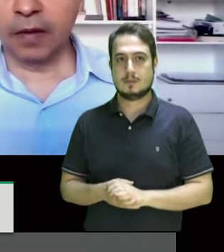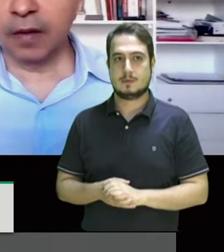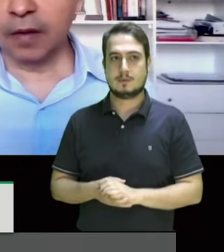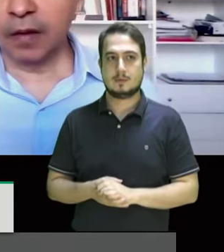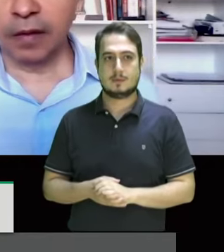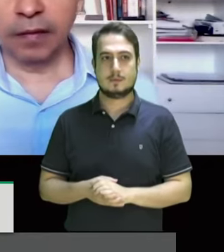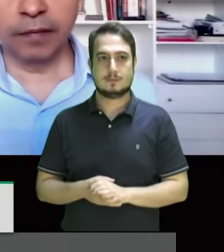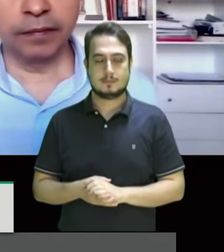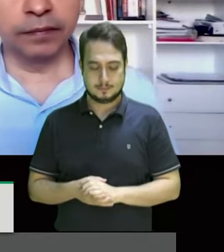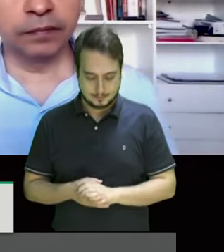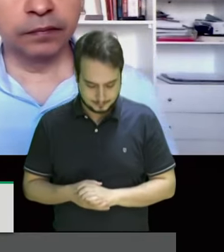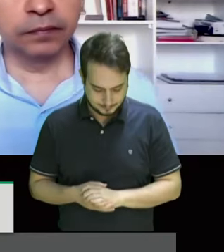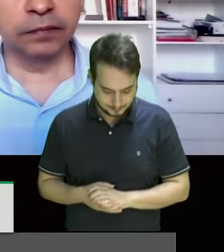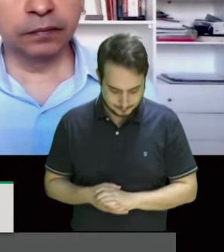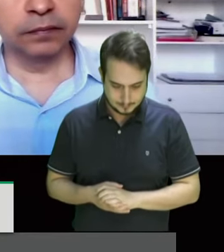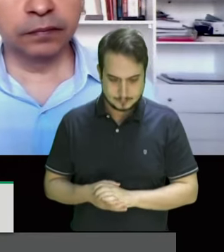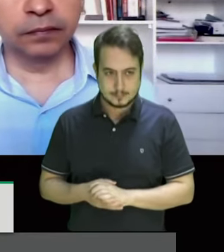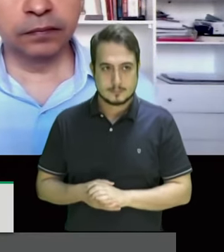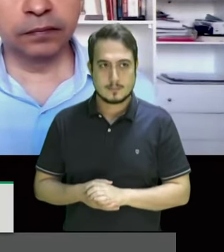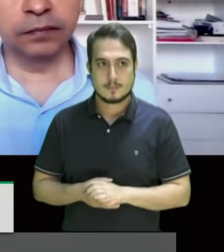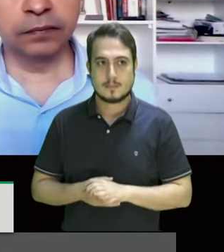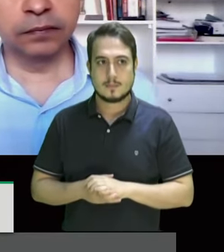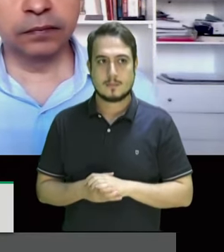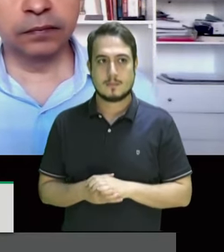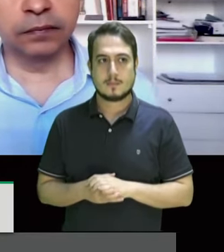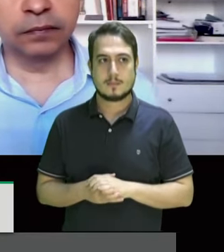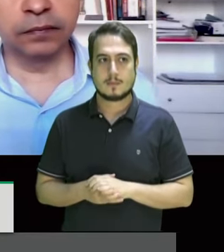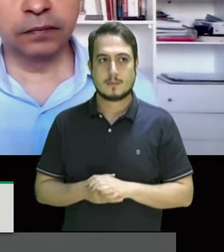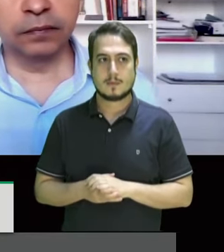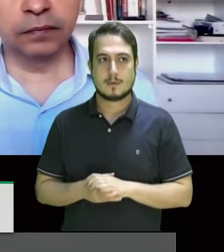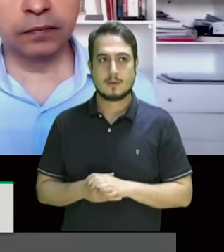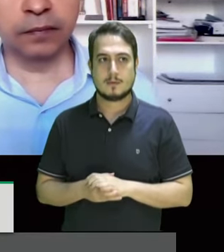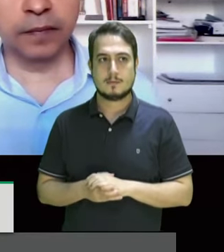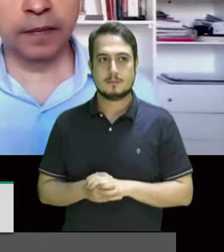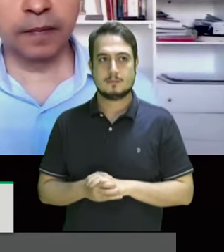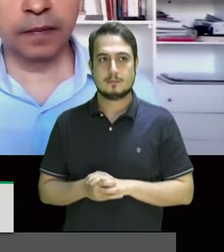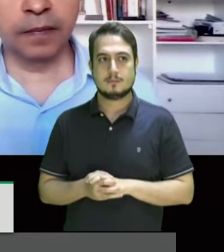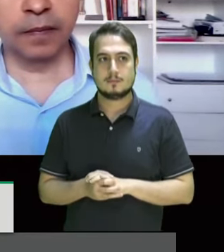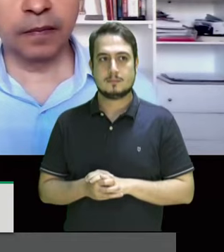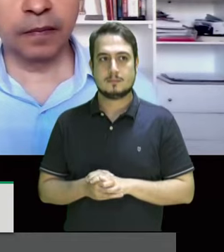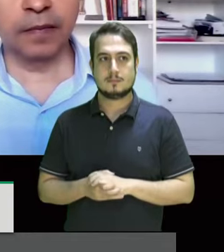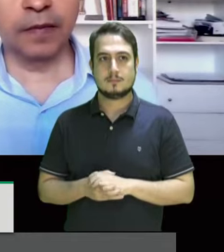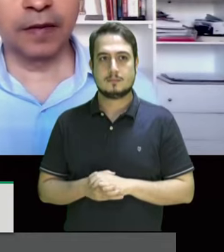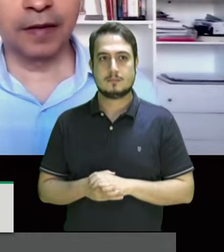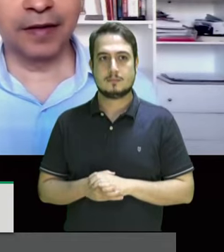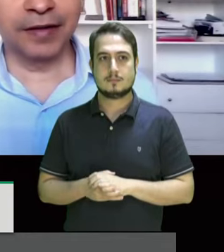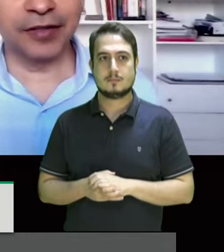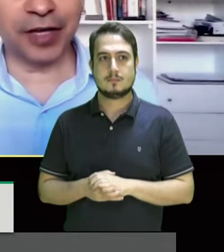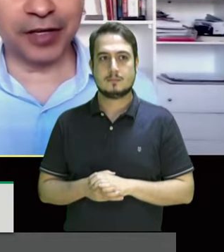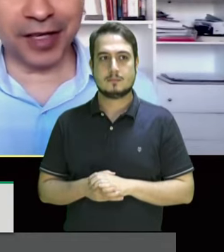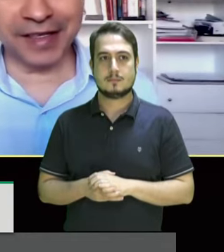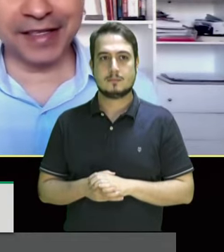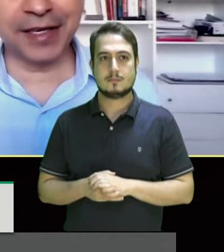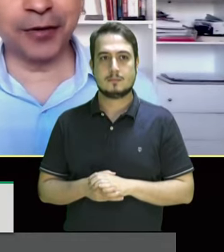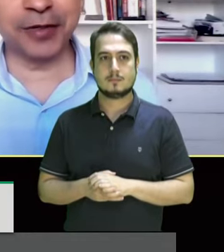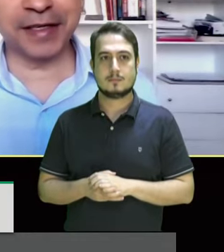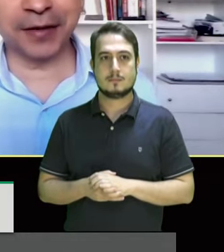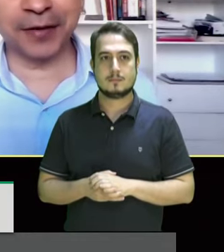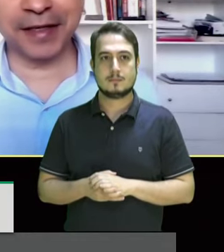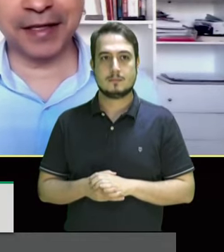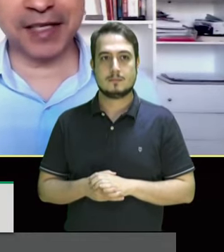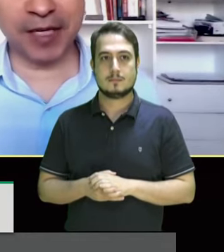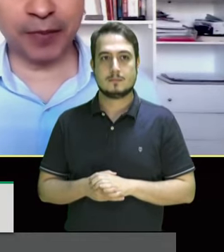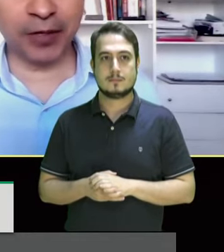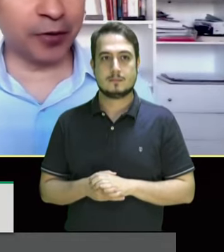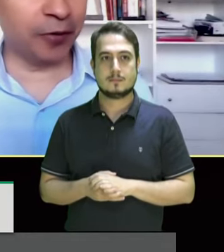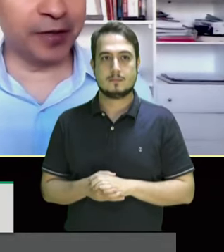creio que minha fala já se chegou ao final não sei quanto tempo falta se já acabou ou não já encerrou sim